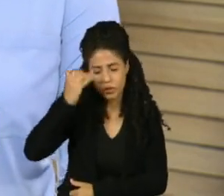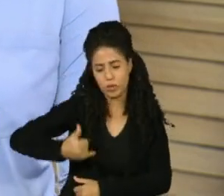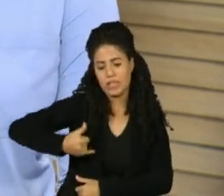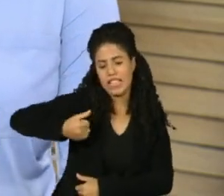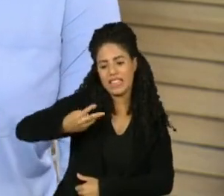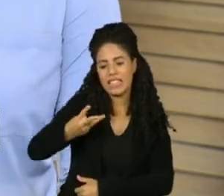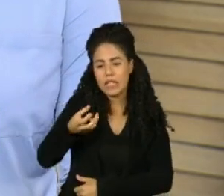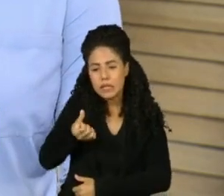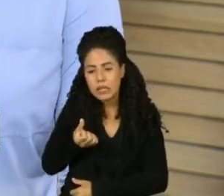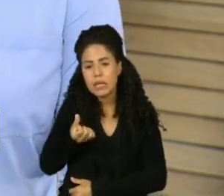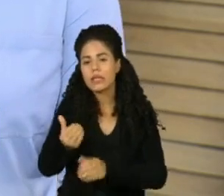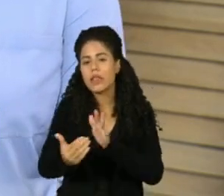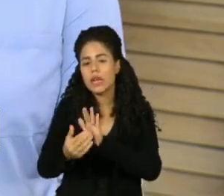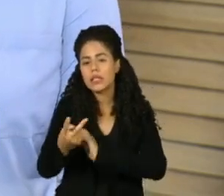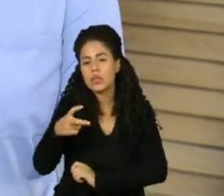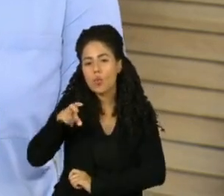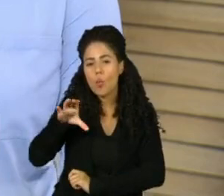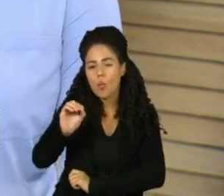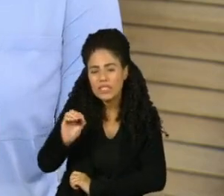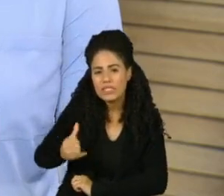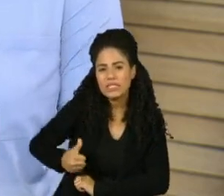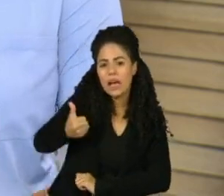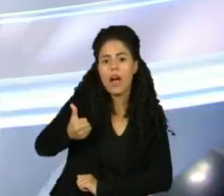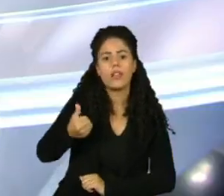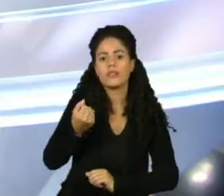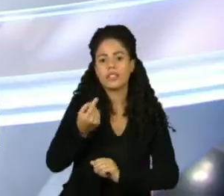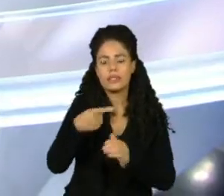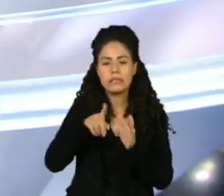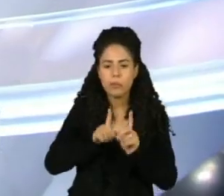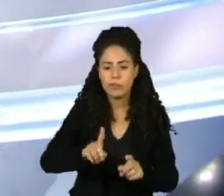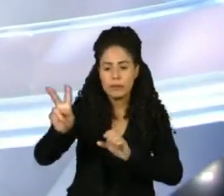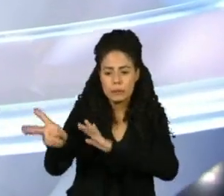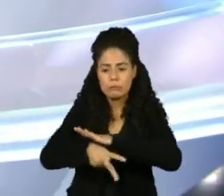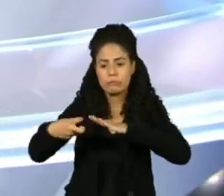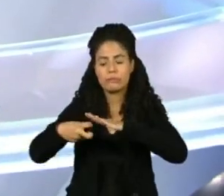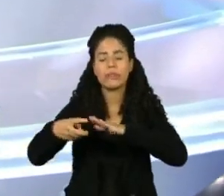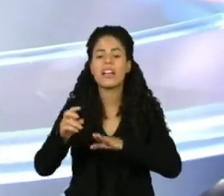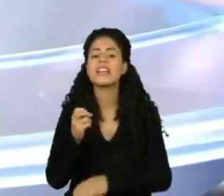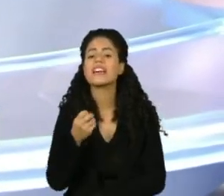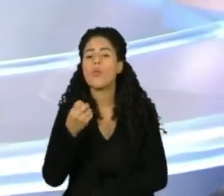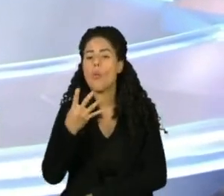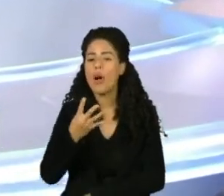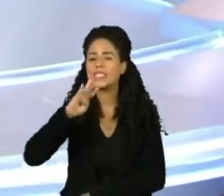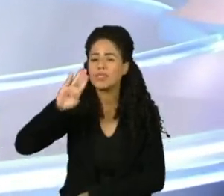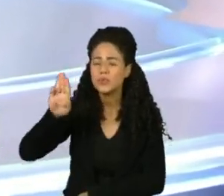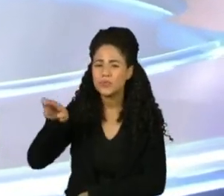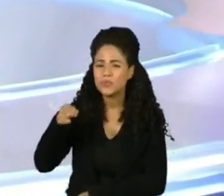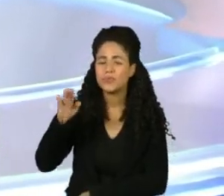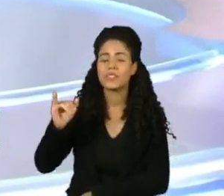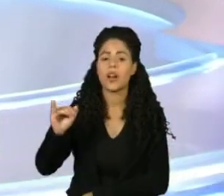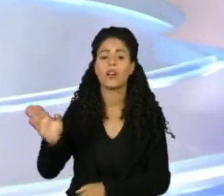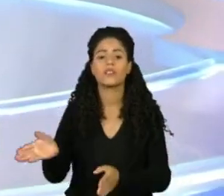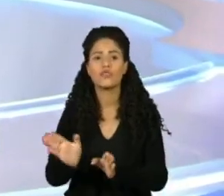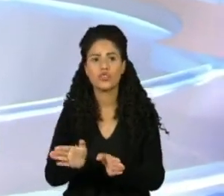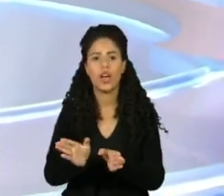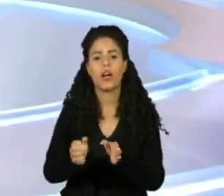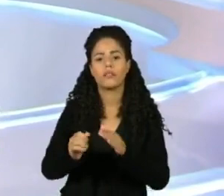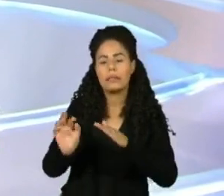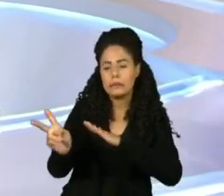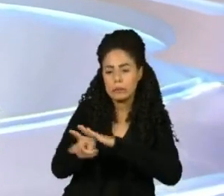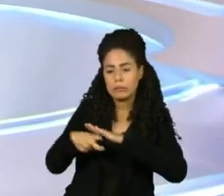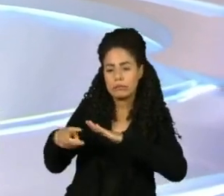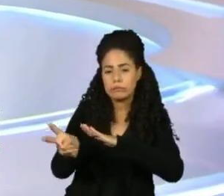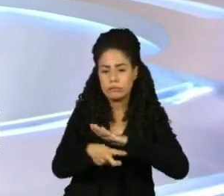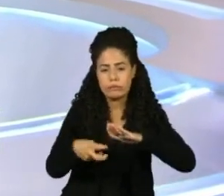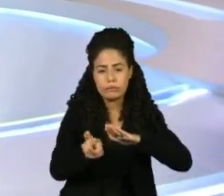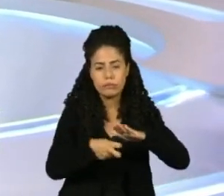e 50 anos estão no topo das ocorrências. Ao todo, foram mais de 4 milhões de transações suspeitas, de acordo